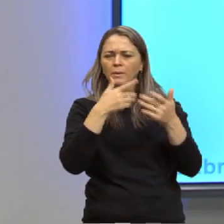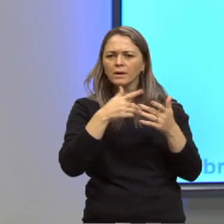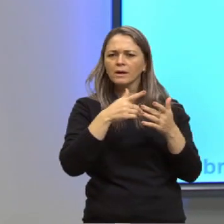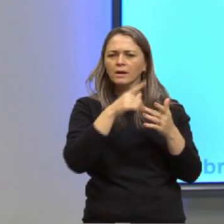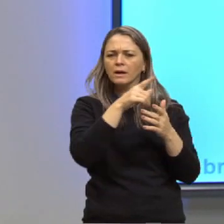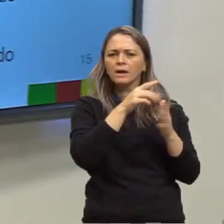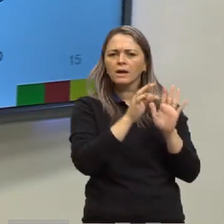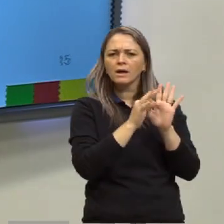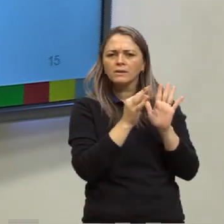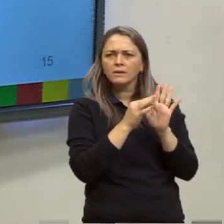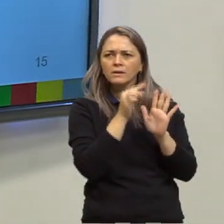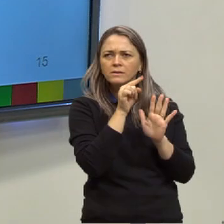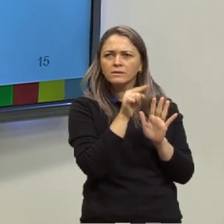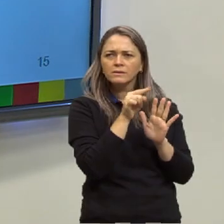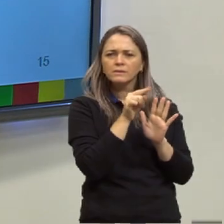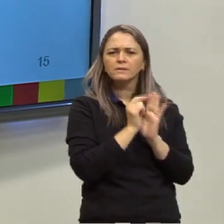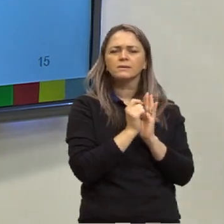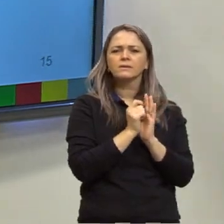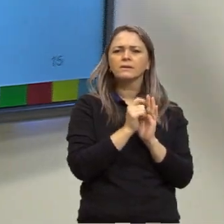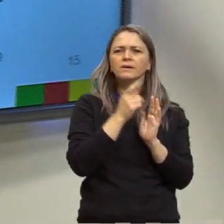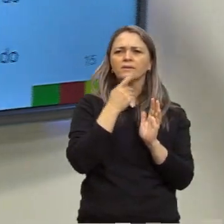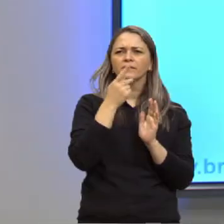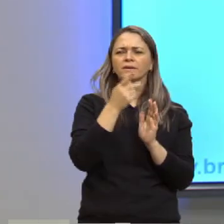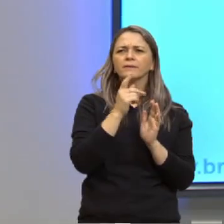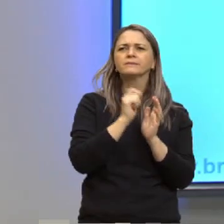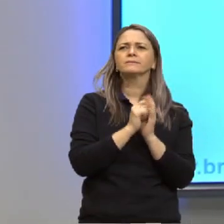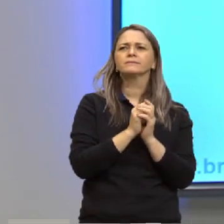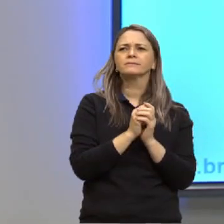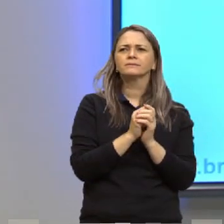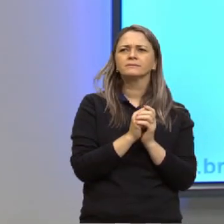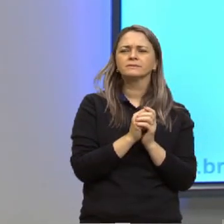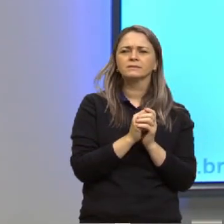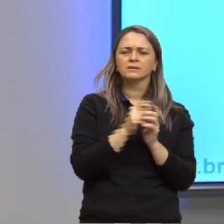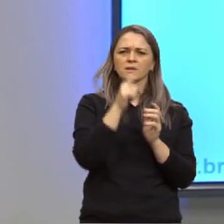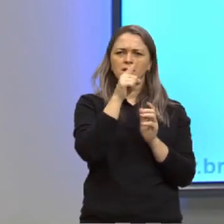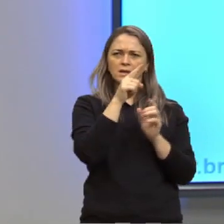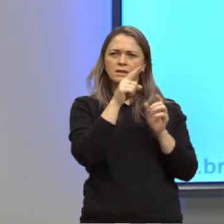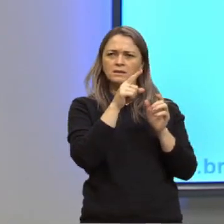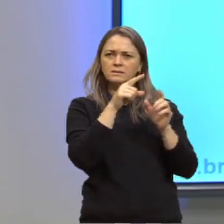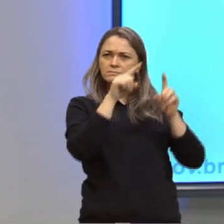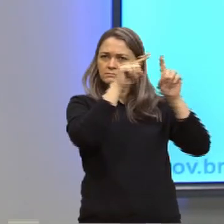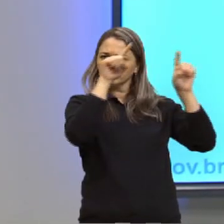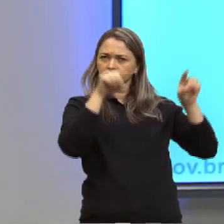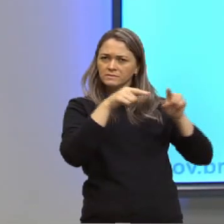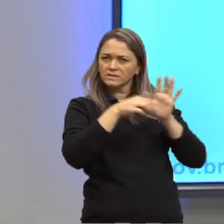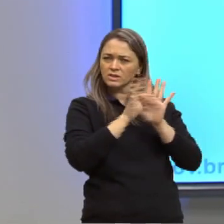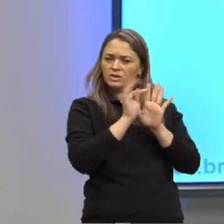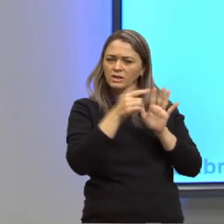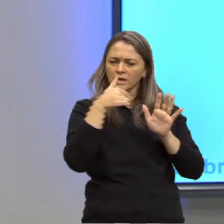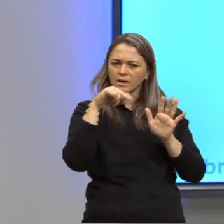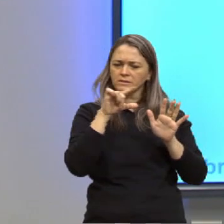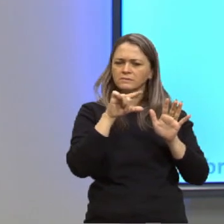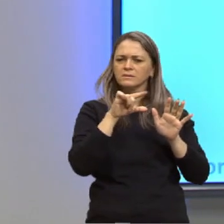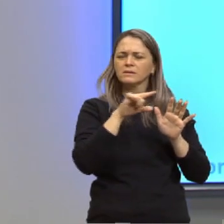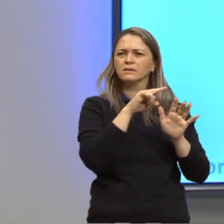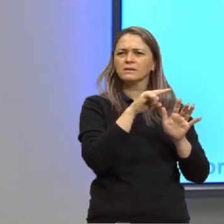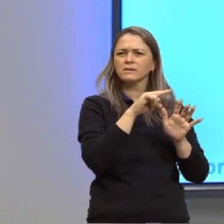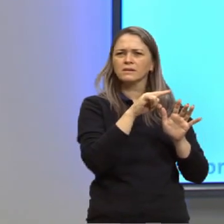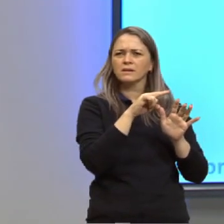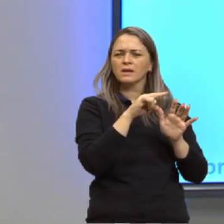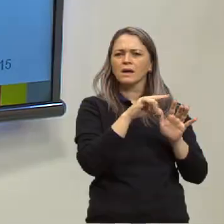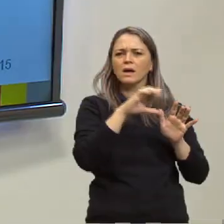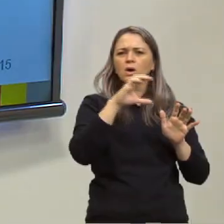ele trouxe antes. Ele está me dizendo que isso ali que apareceu antes é um classificado. O que é um